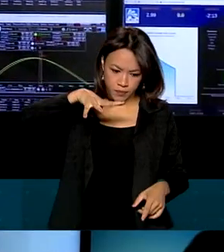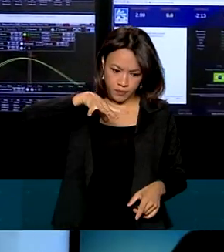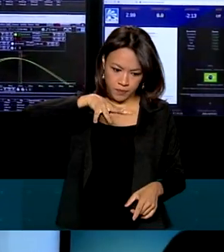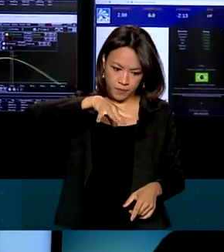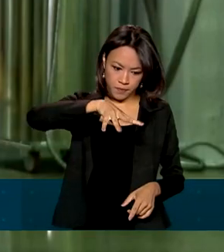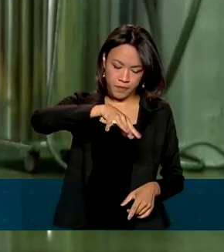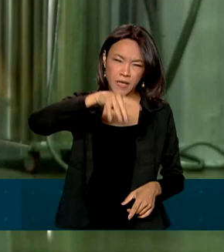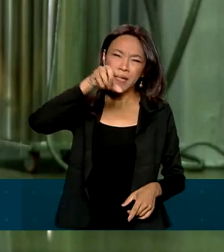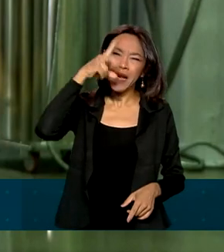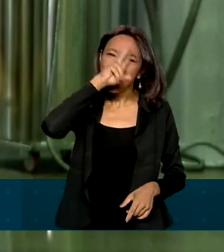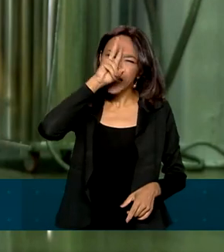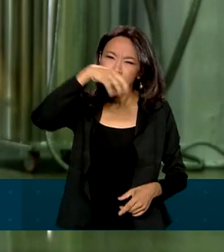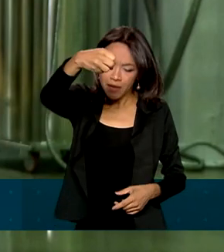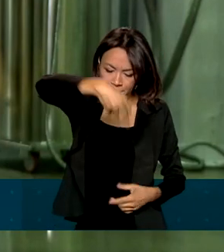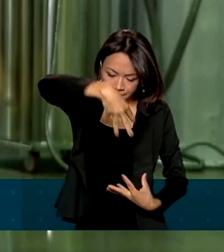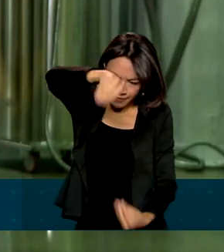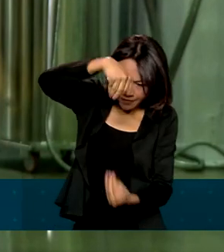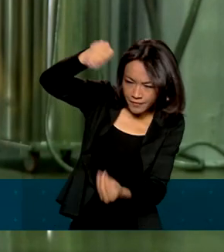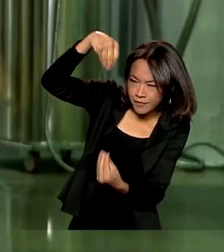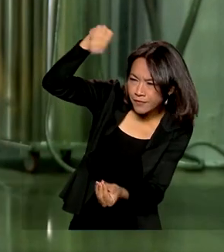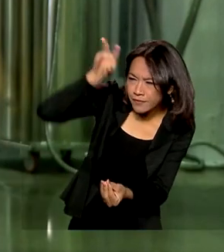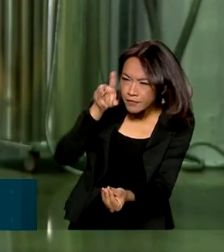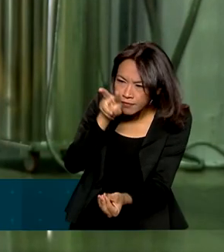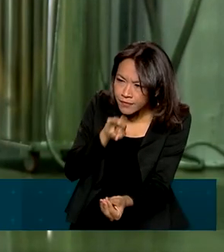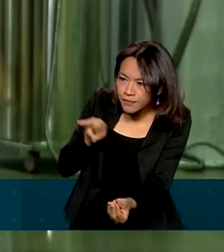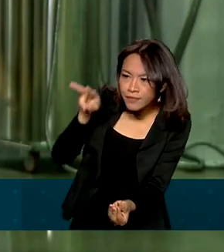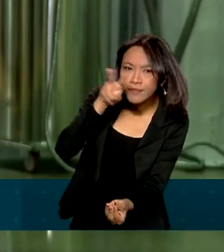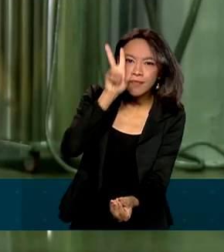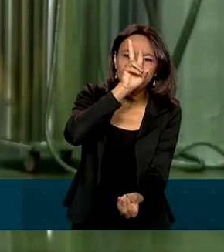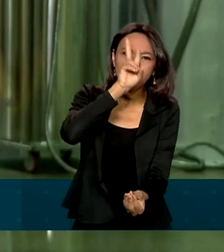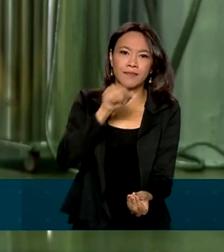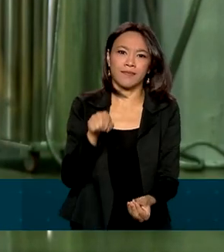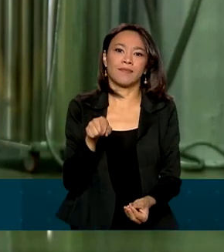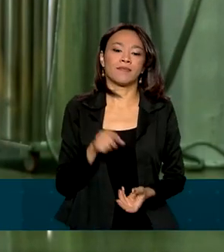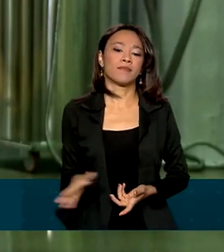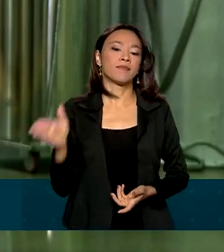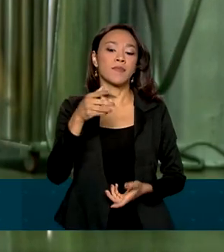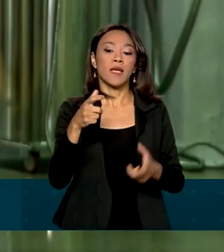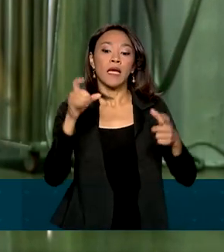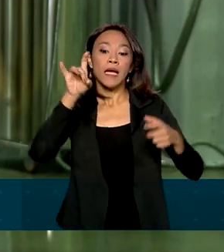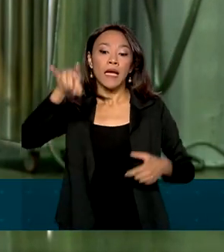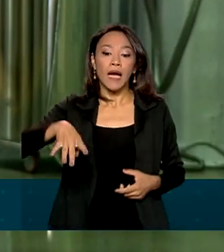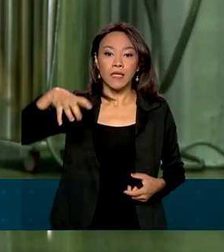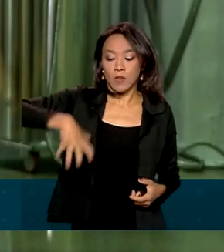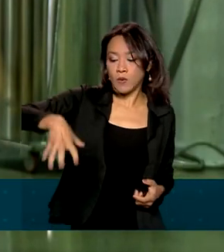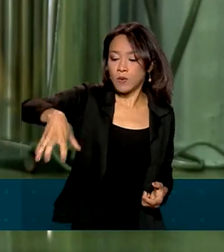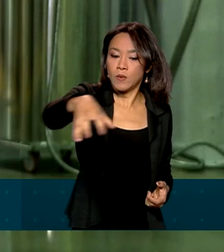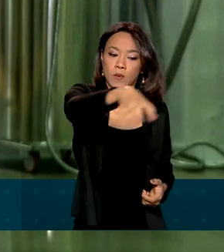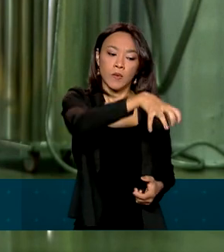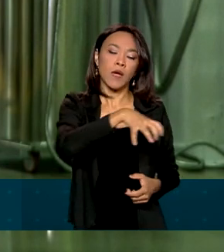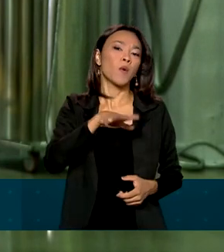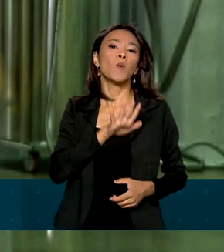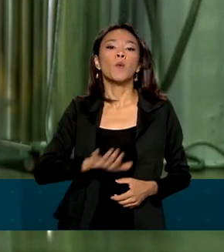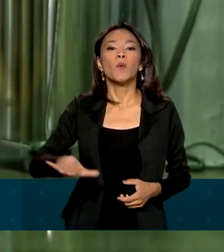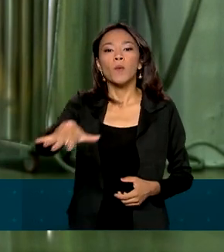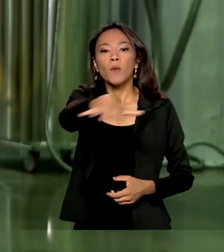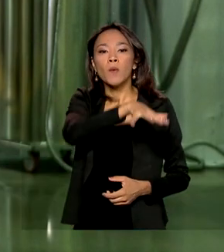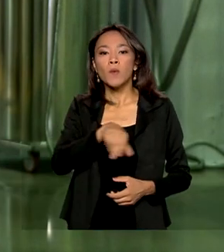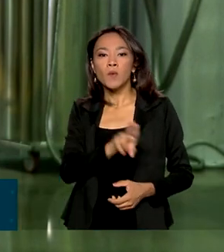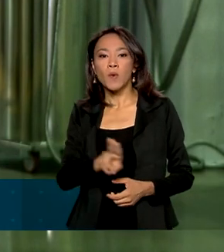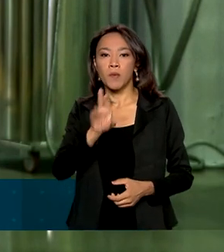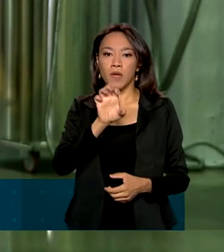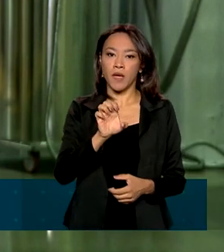num raio-x. Cada local como este é chamado de estação experimental. É onde os pesquisadores